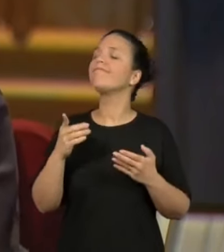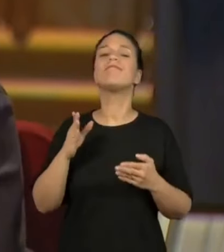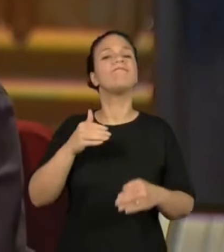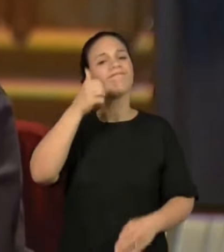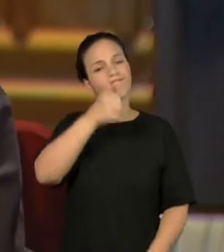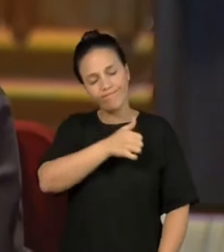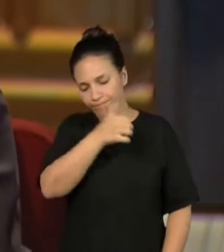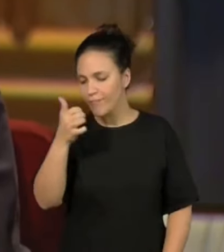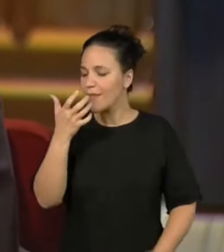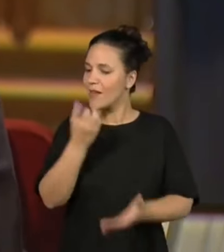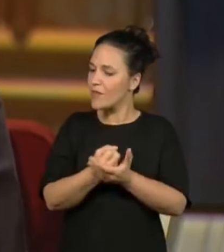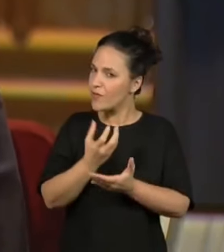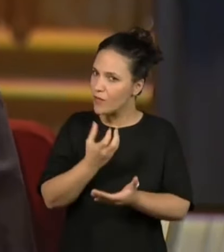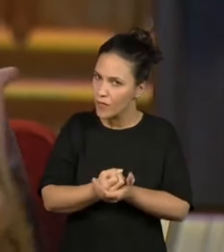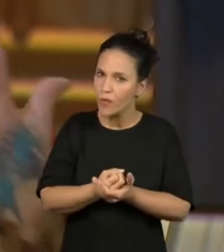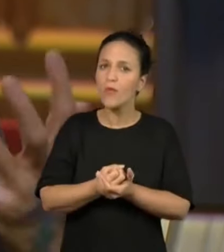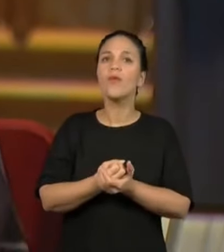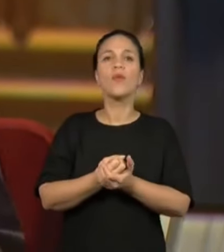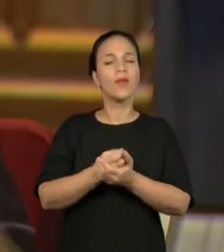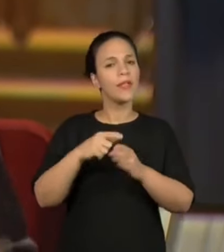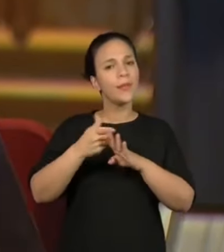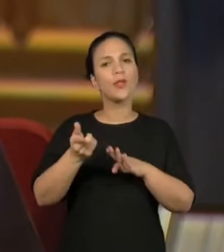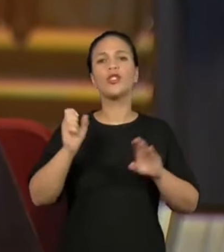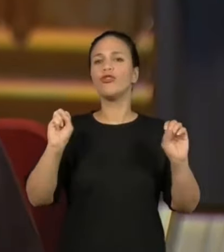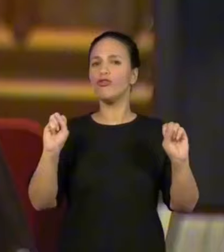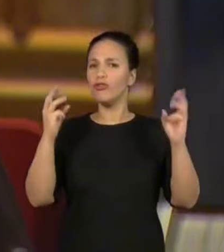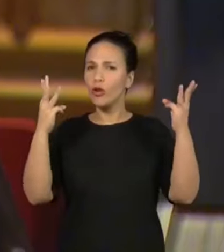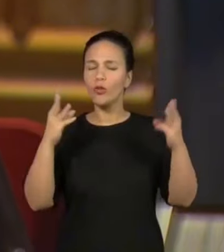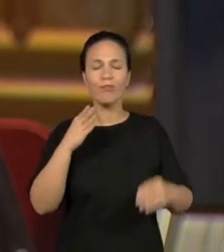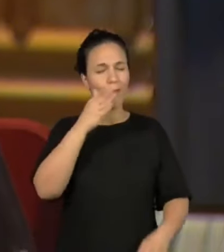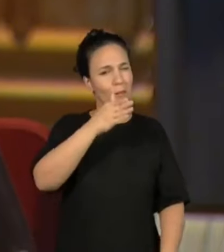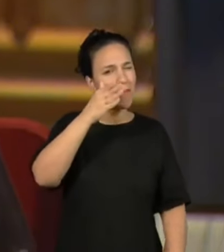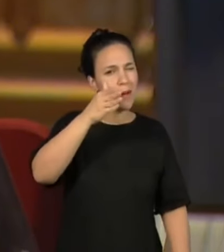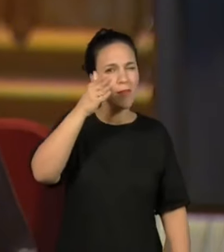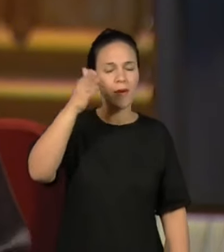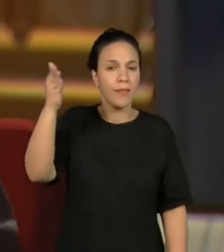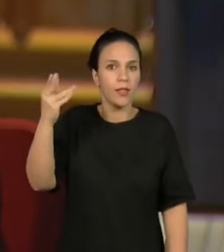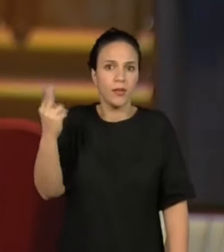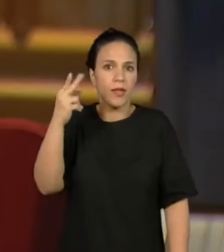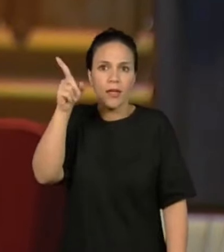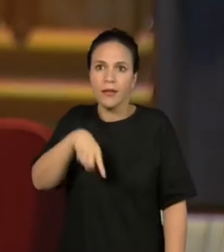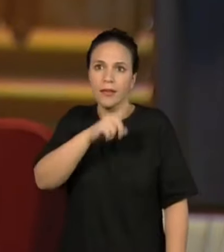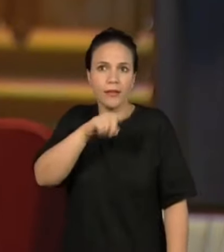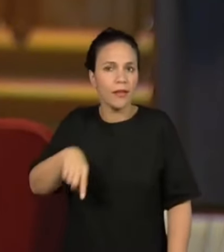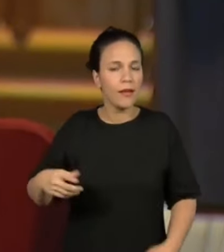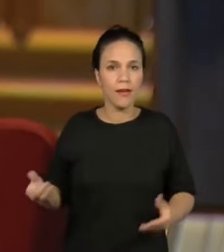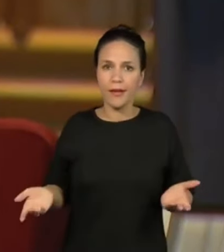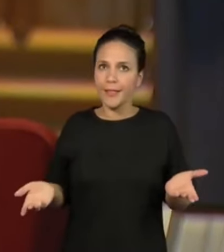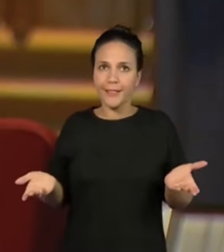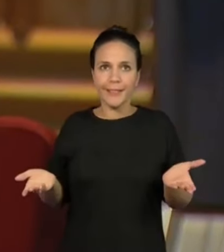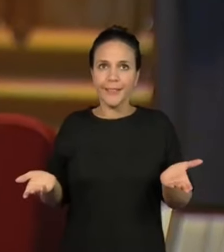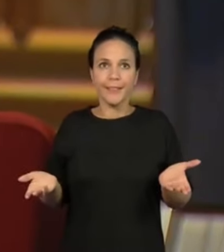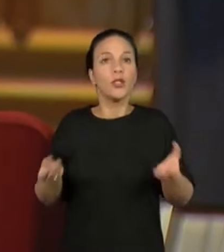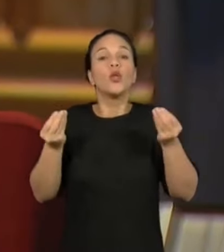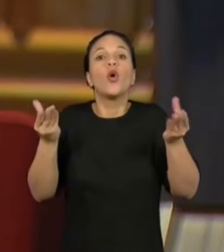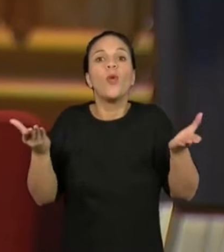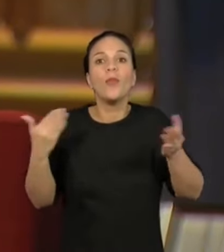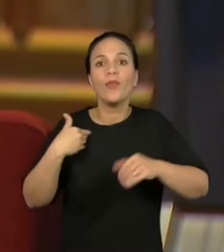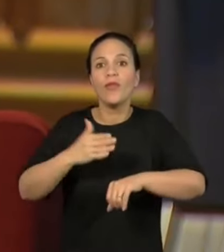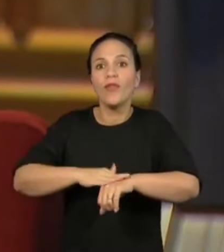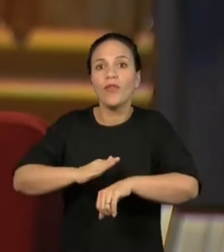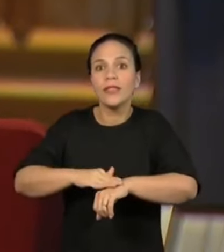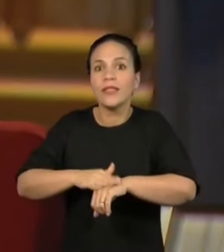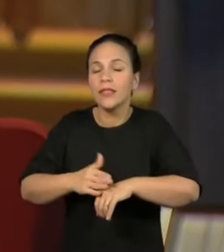gravamos esse disco, fizemos uma turnê, quase que não havia como para realizar